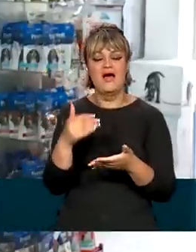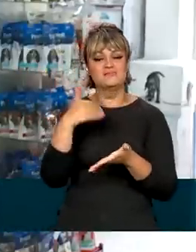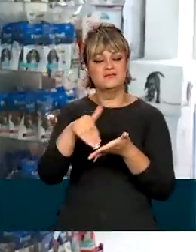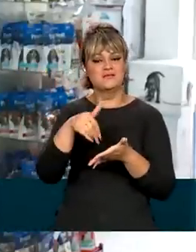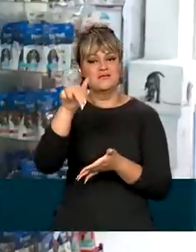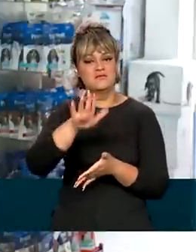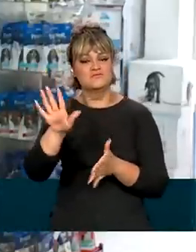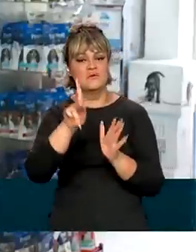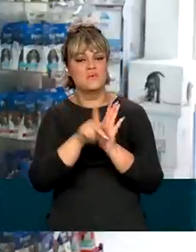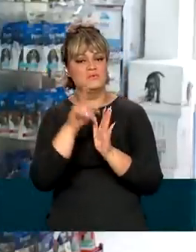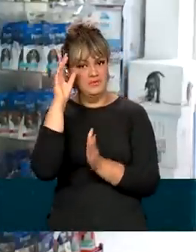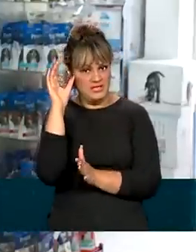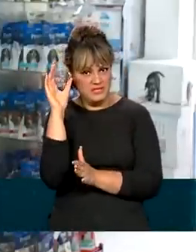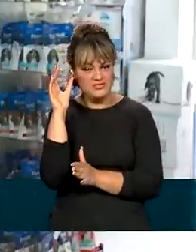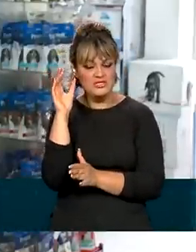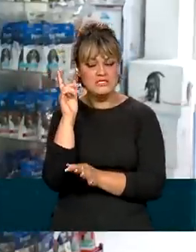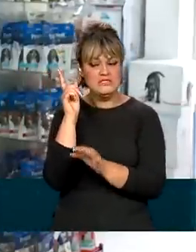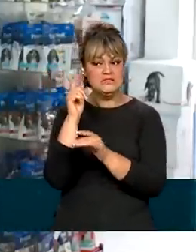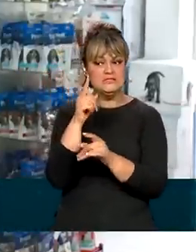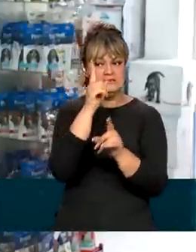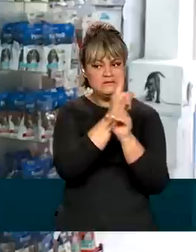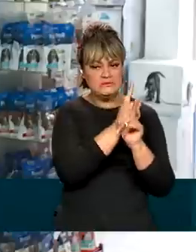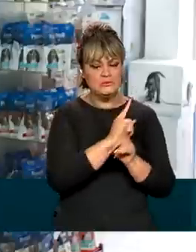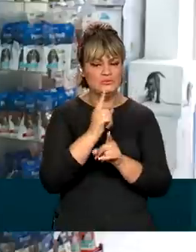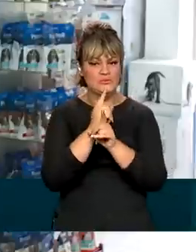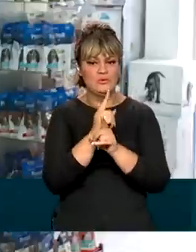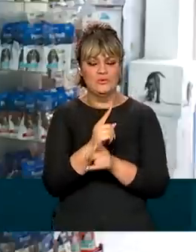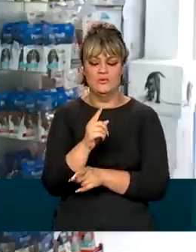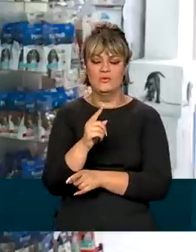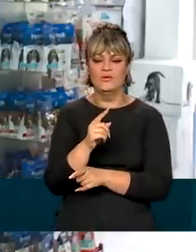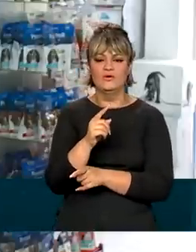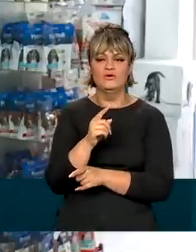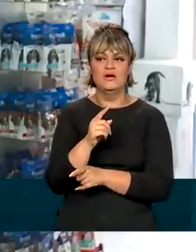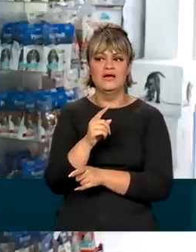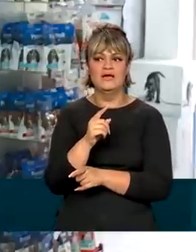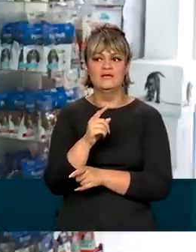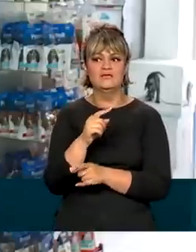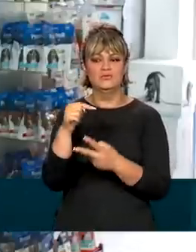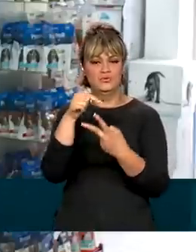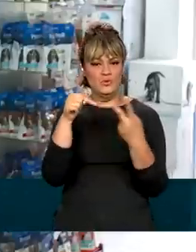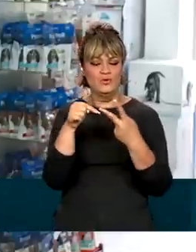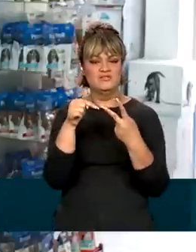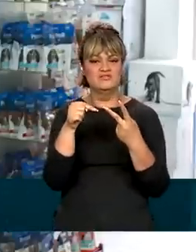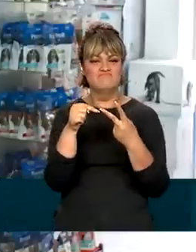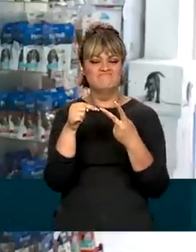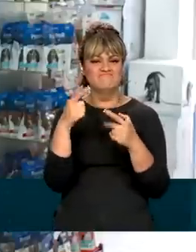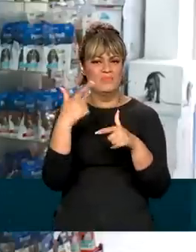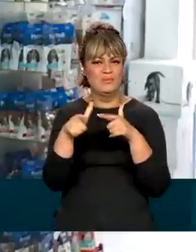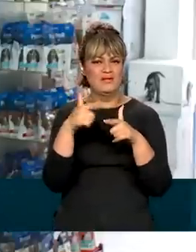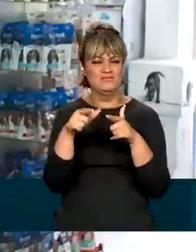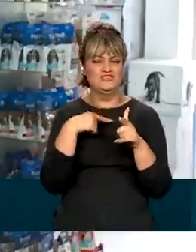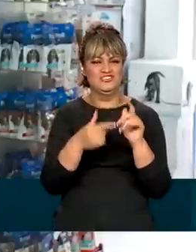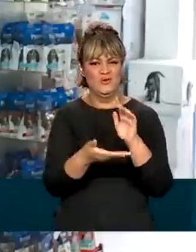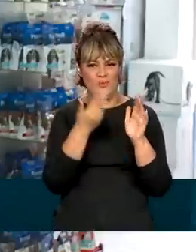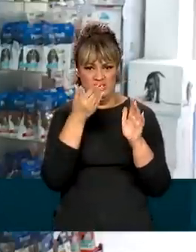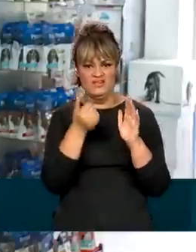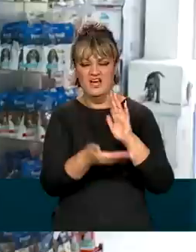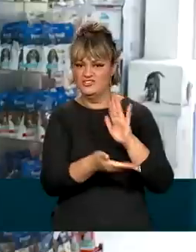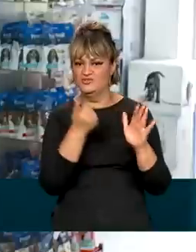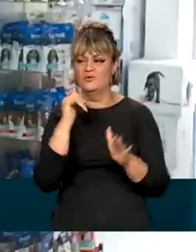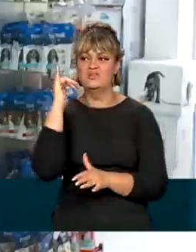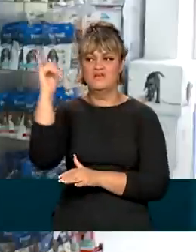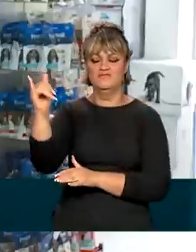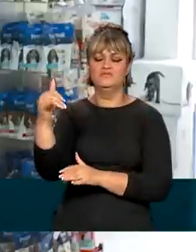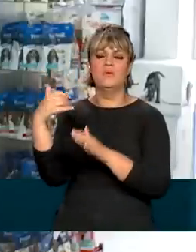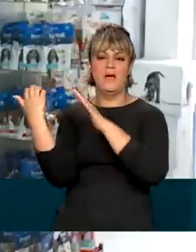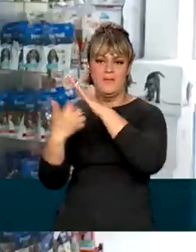Nacional do Consumidor determinou o recall imediato de dois petiscos caninos e notificou a empresa Bassar